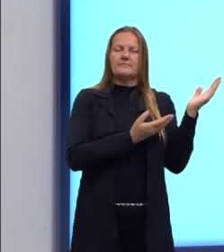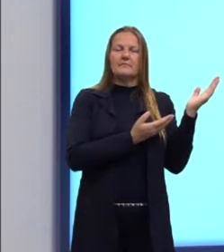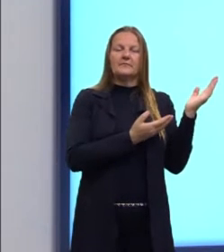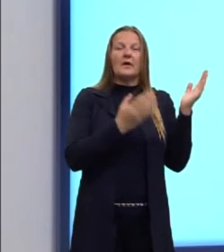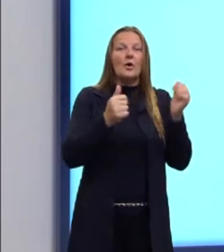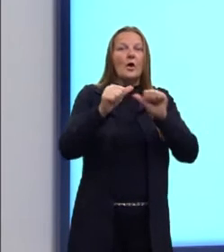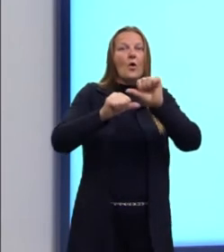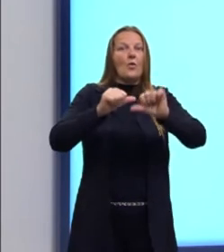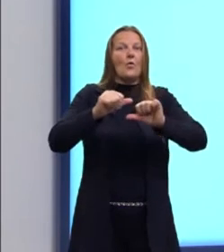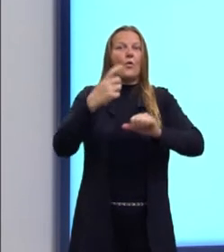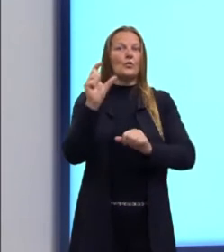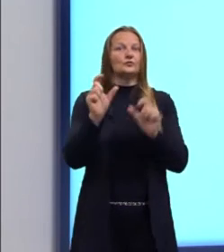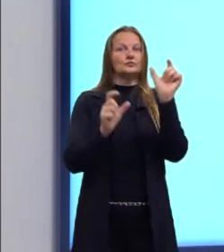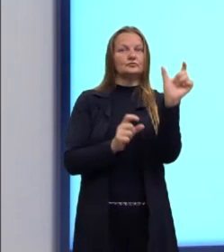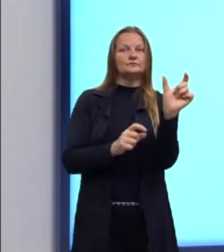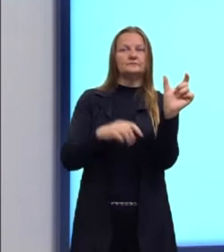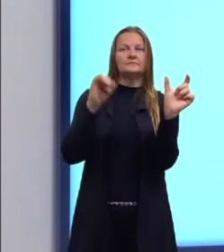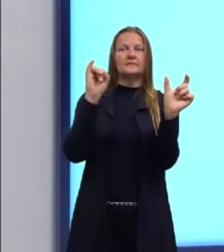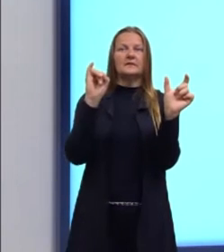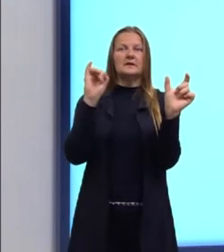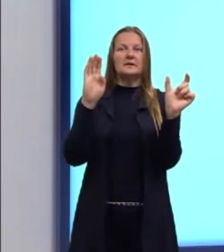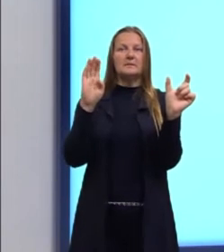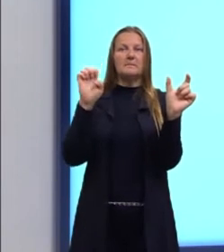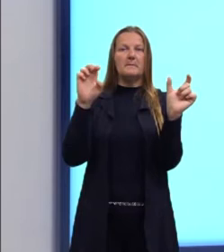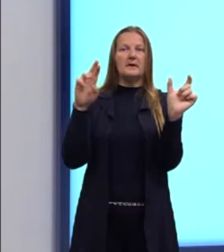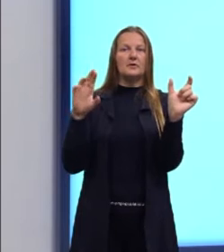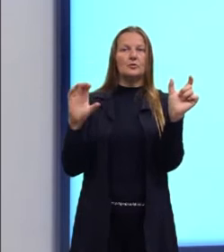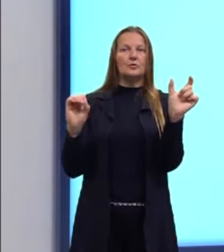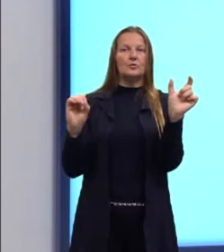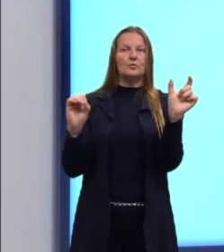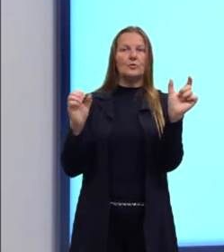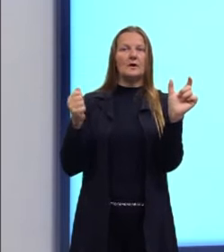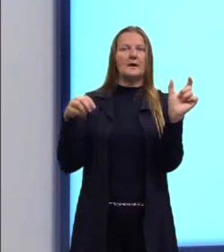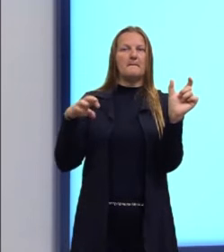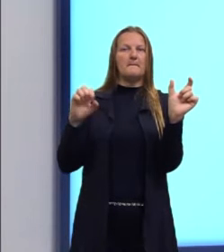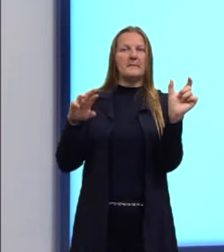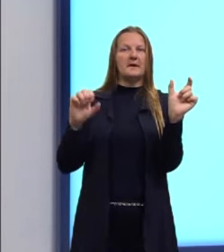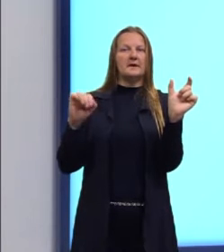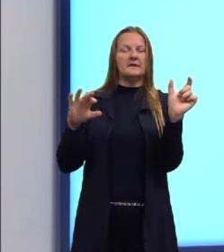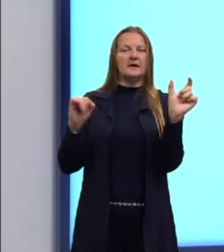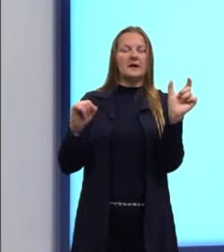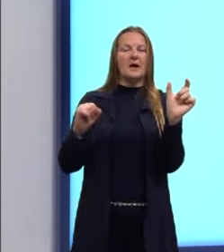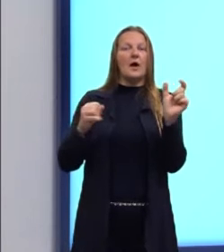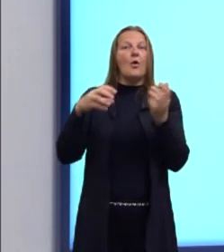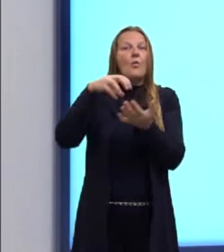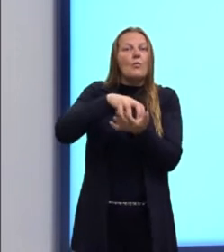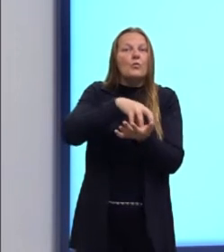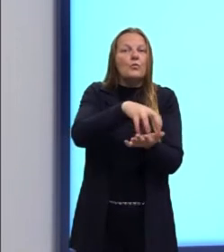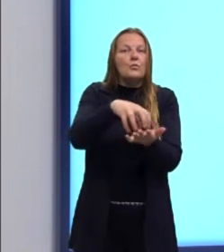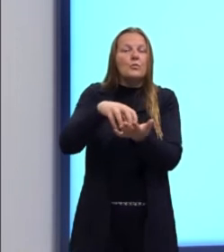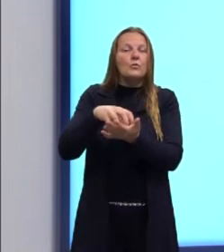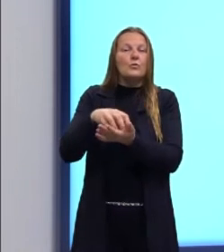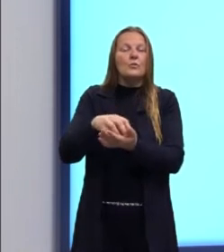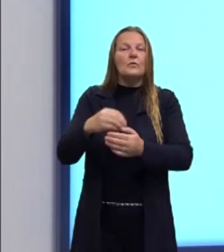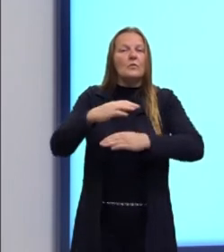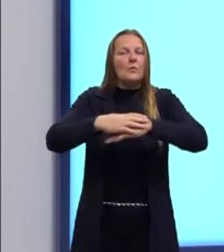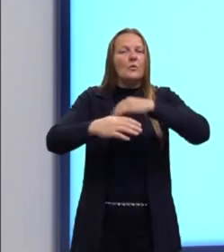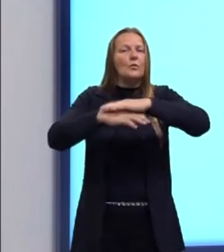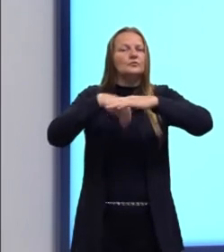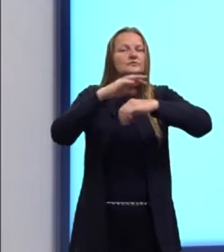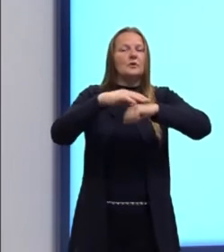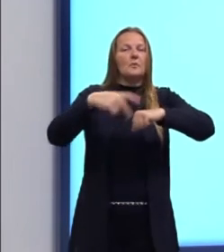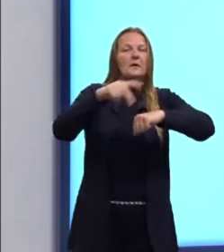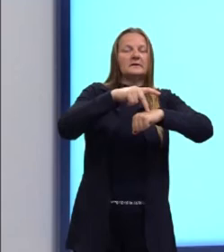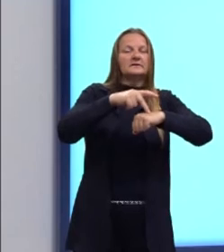são os países que se formaram através da colonização da Espanha e de